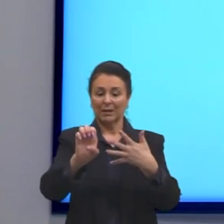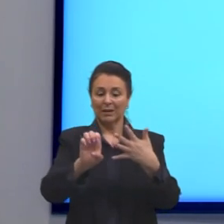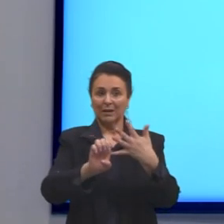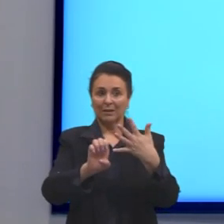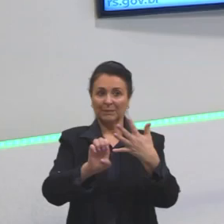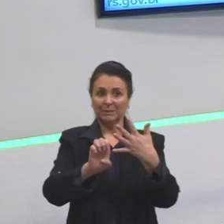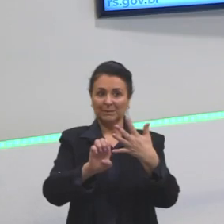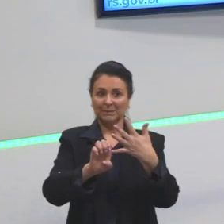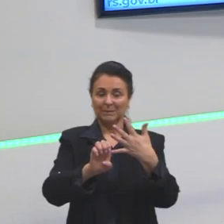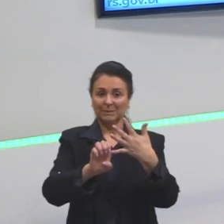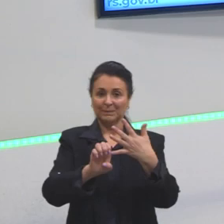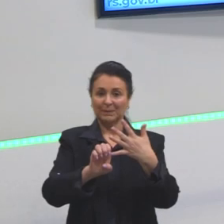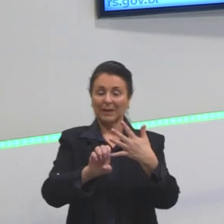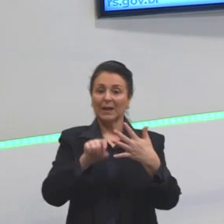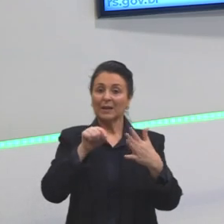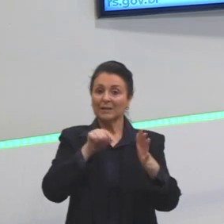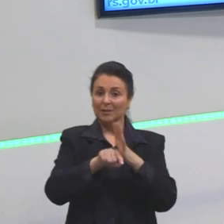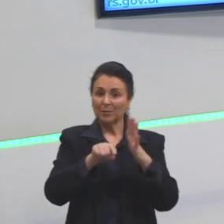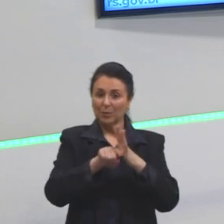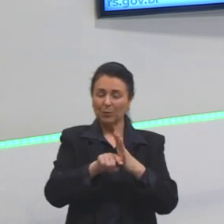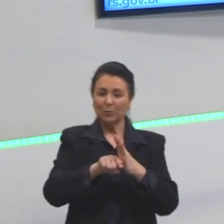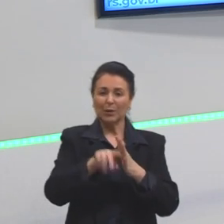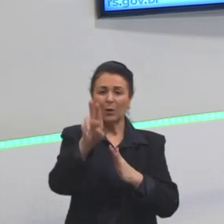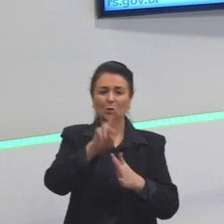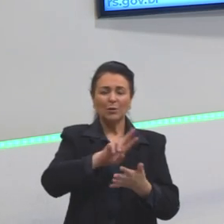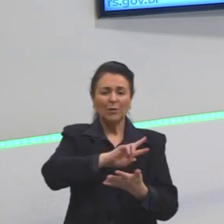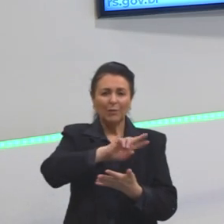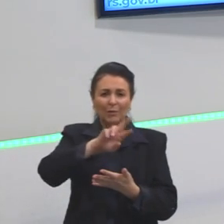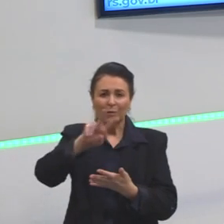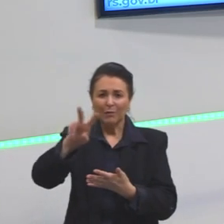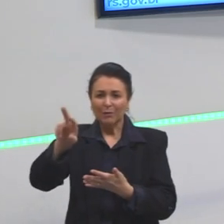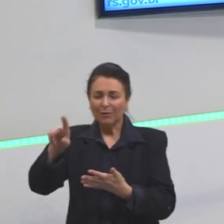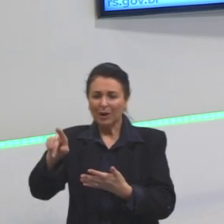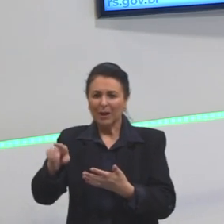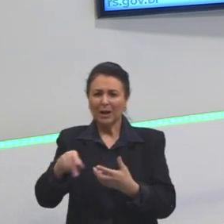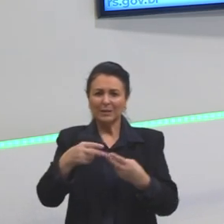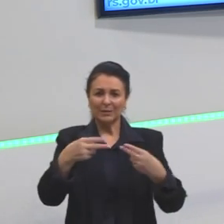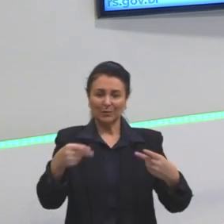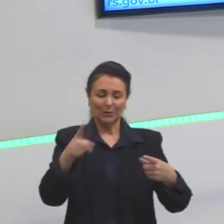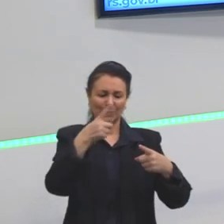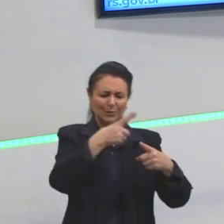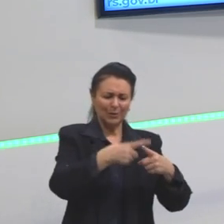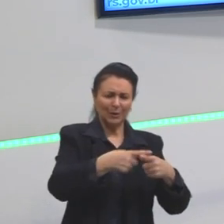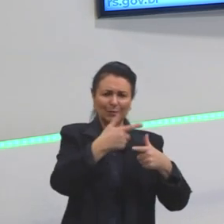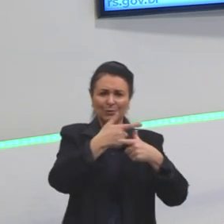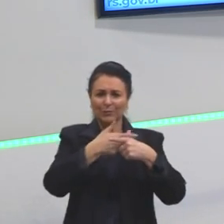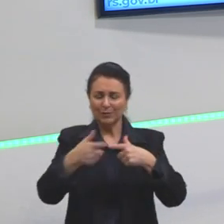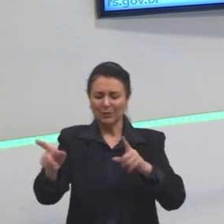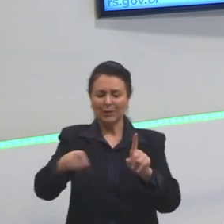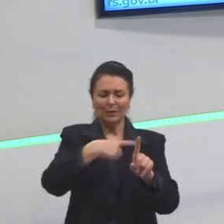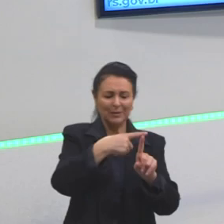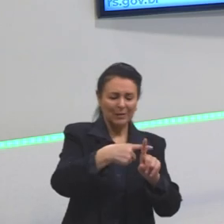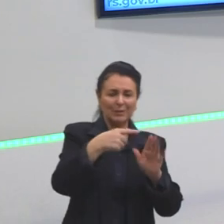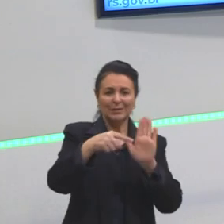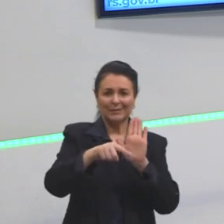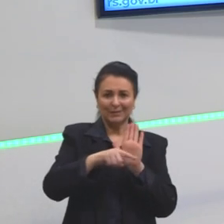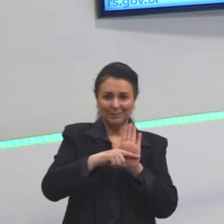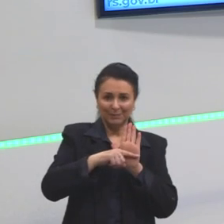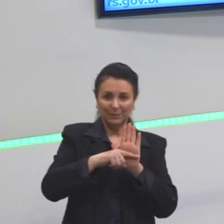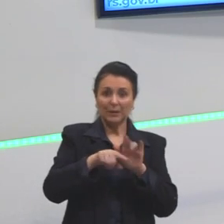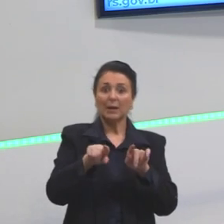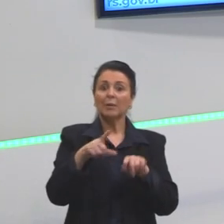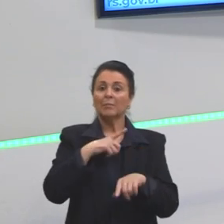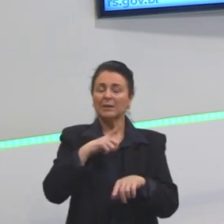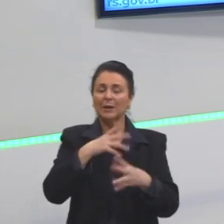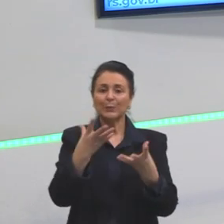Nessa questão, foi trabalhada várias das operações que a gente comentou. Multiplicação, divisão, adição e subtração, mas